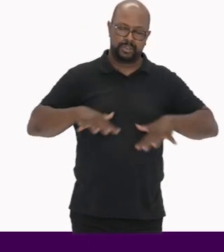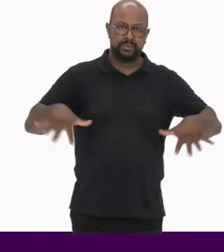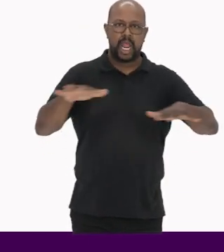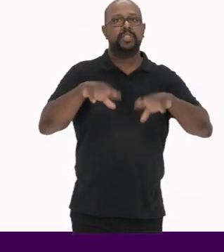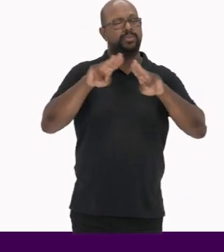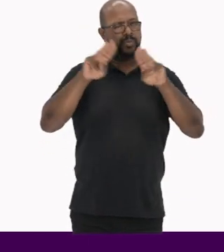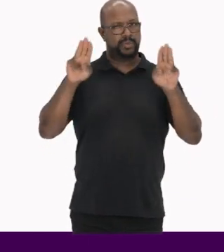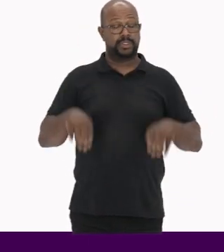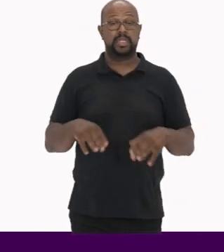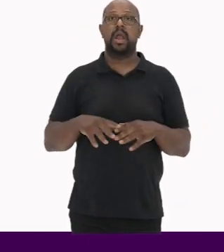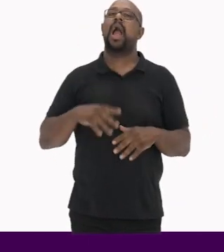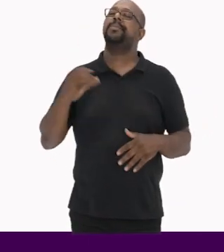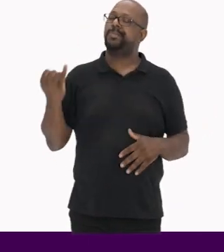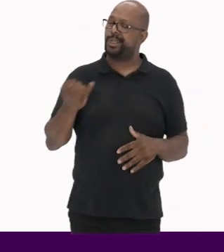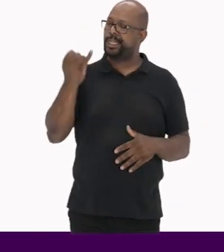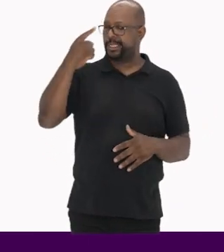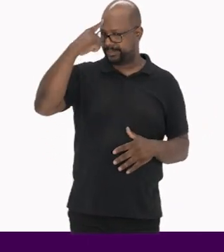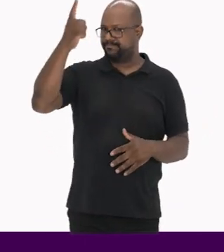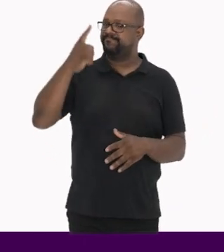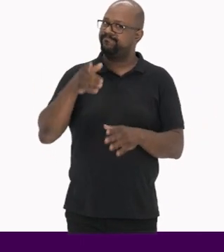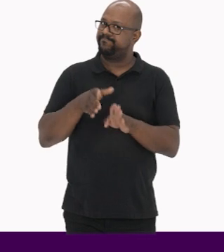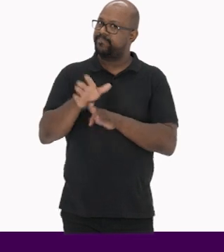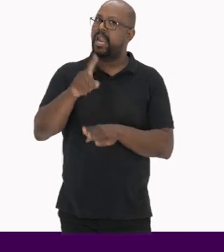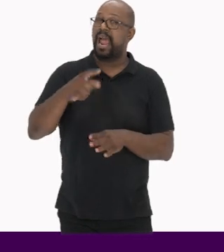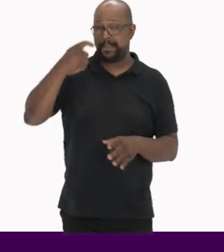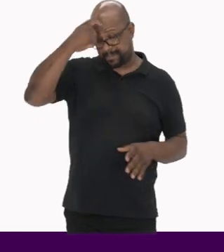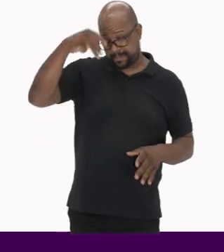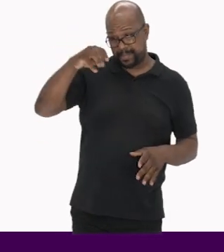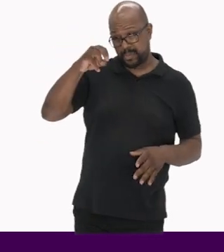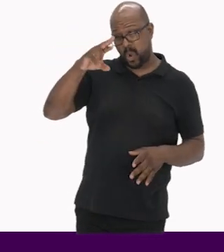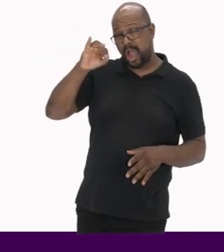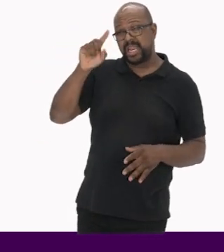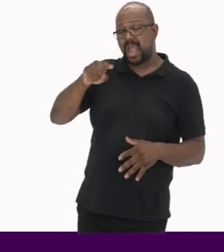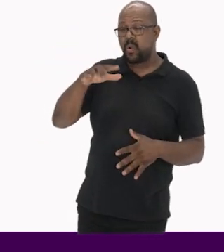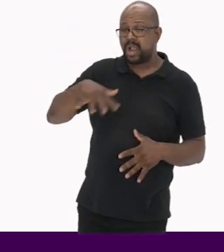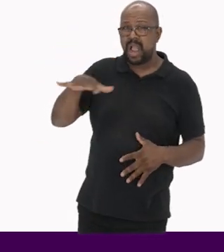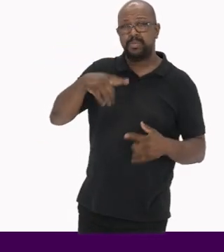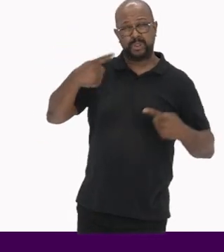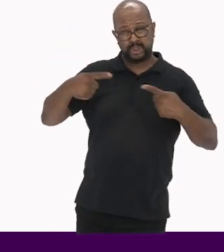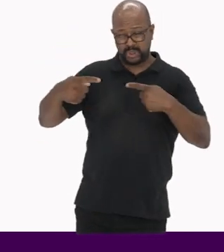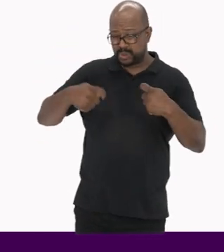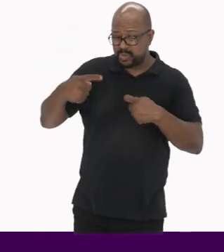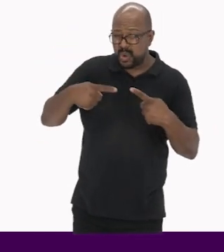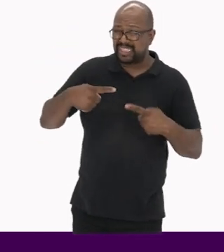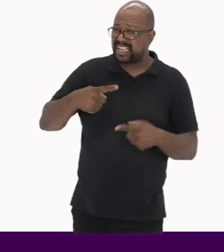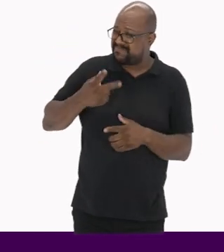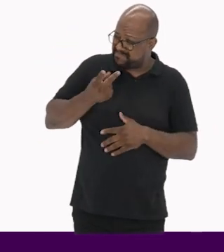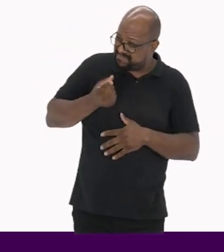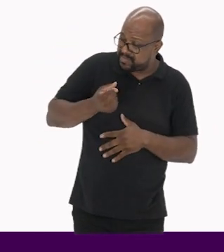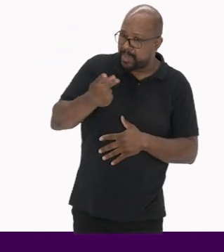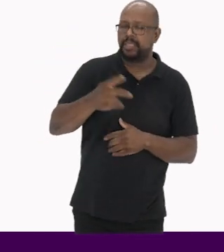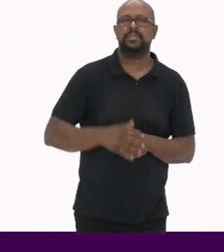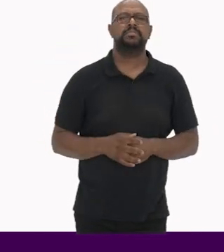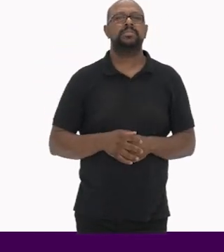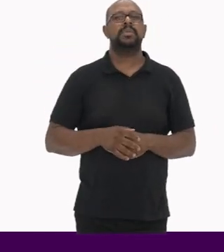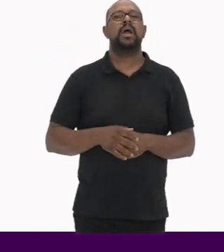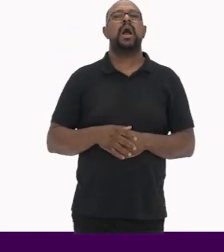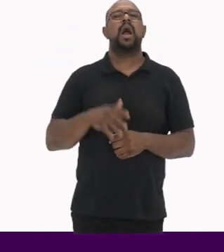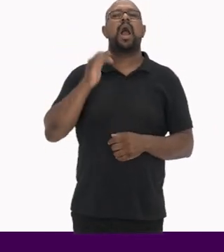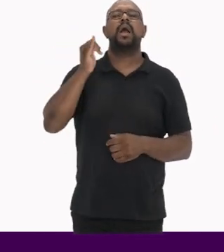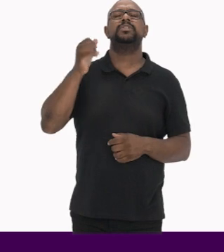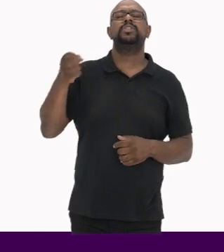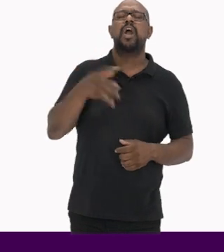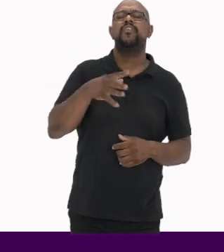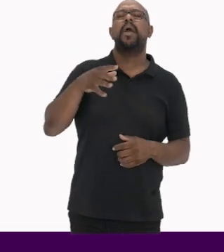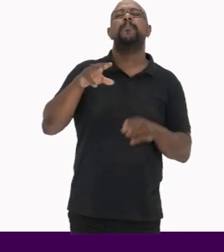espaços museológicos Importante lembrar, a memória é um campo em disputa permanente As correntes da nova